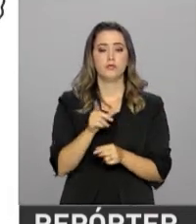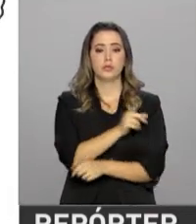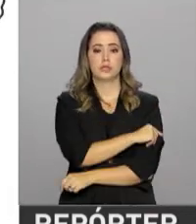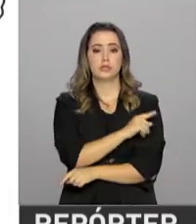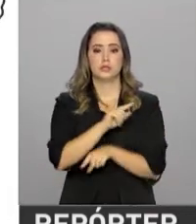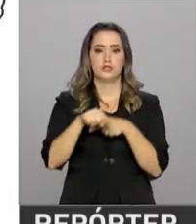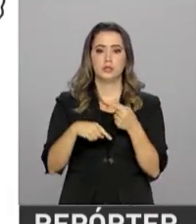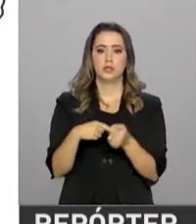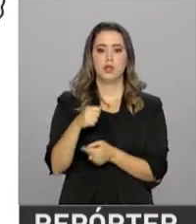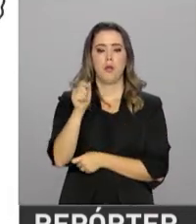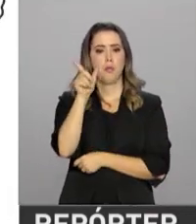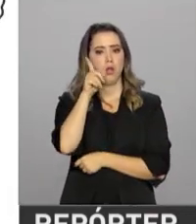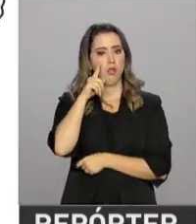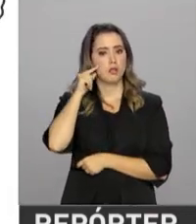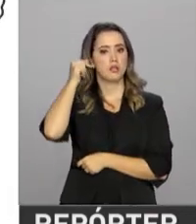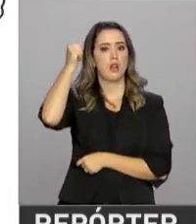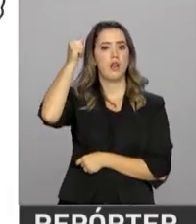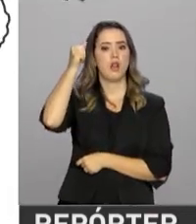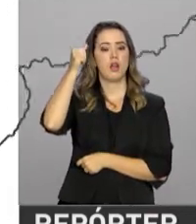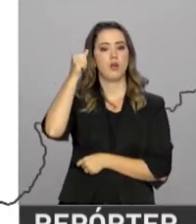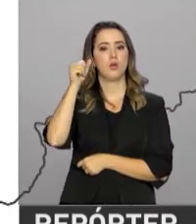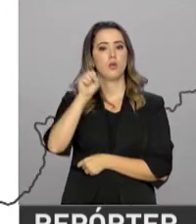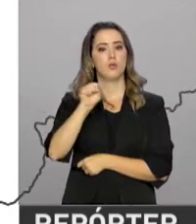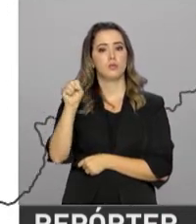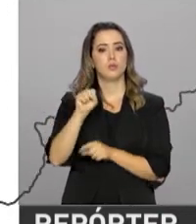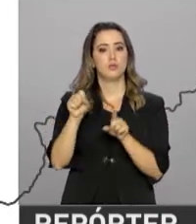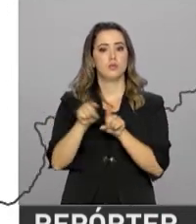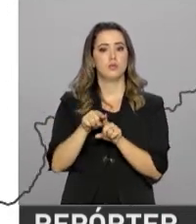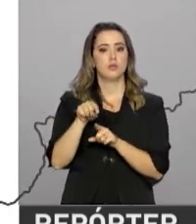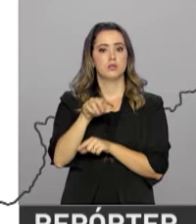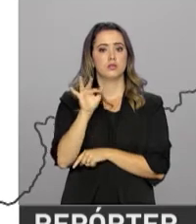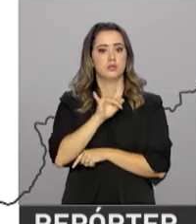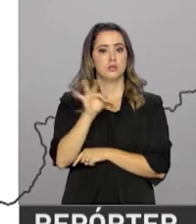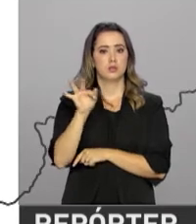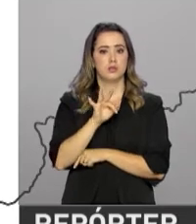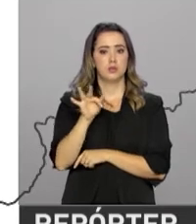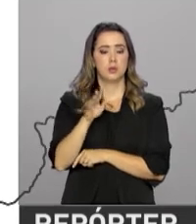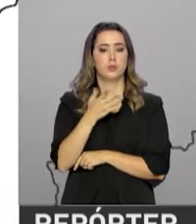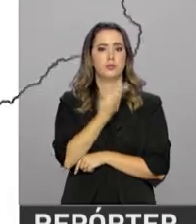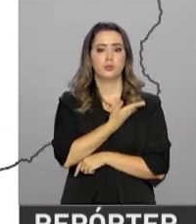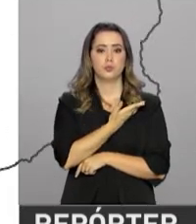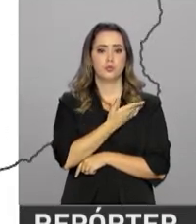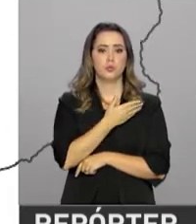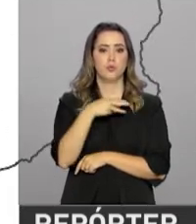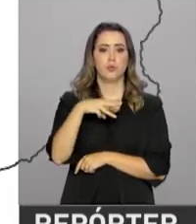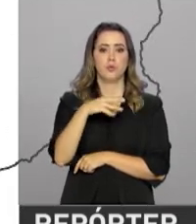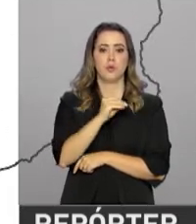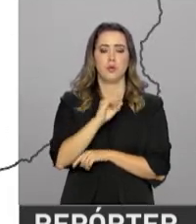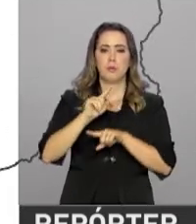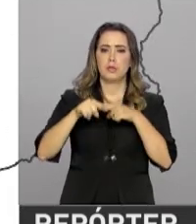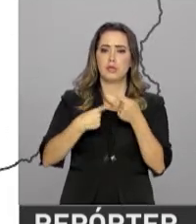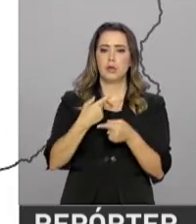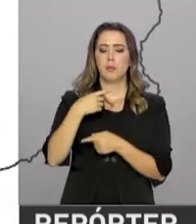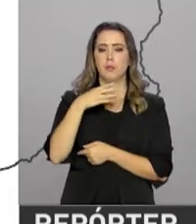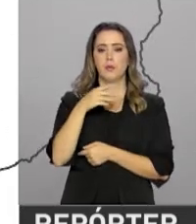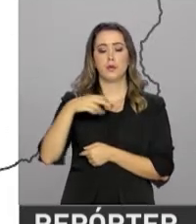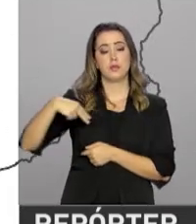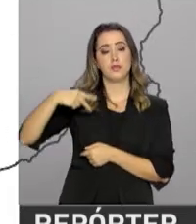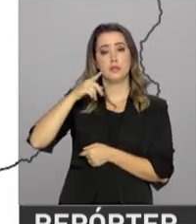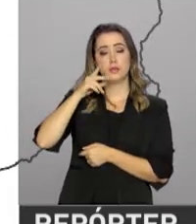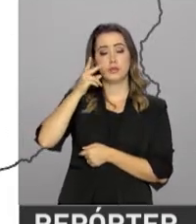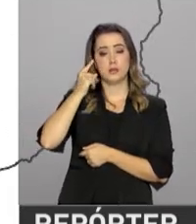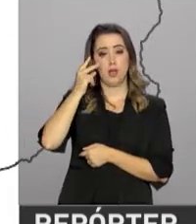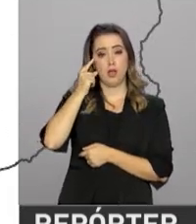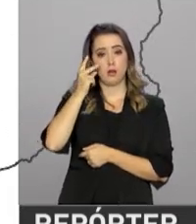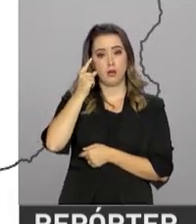Alagoas e Sergipe em fevereiro, Paraíba e Pernambuco em março e, por fim, os estados do Ceará